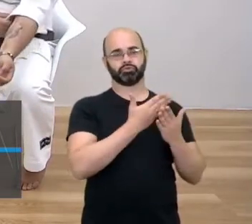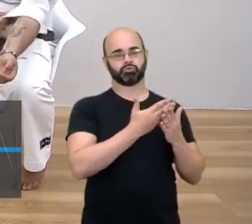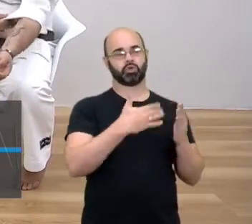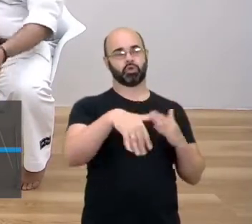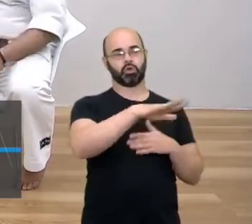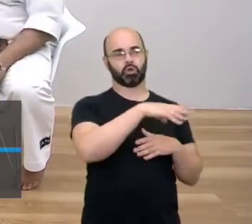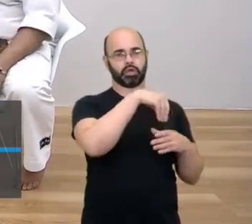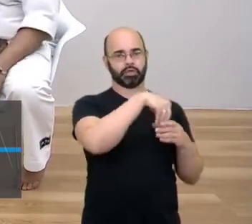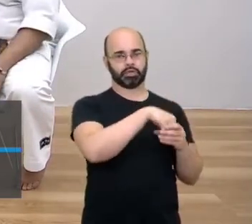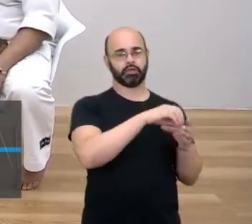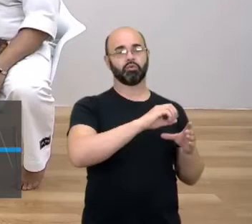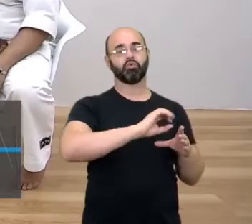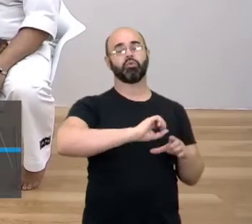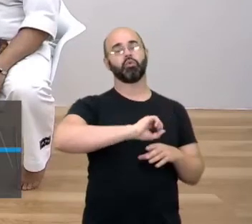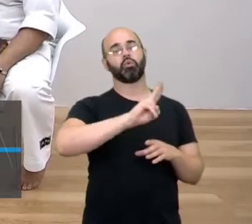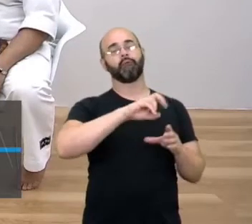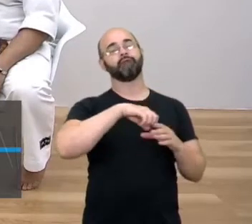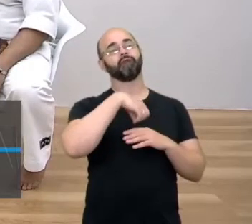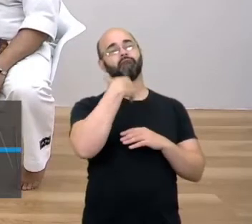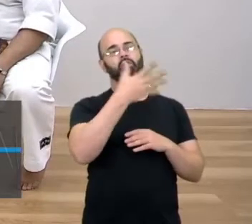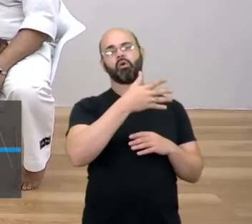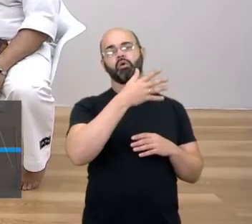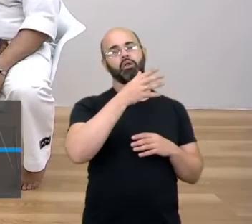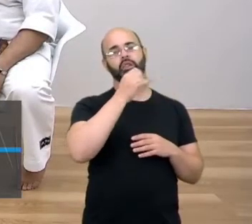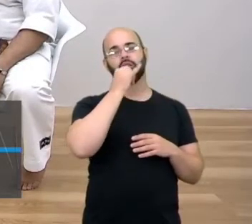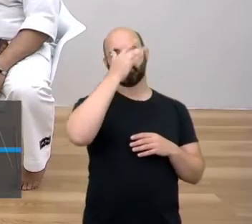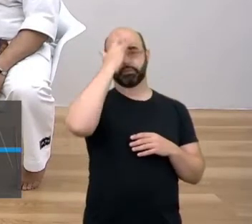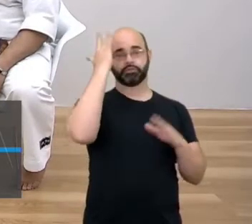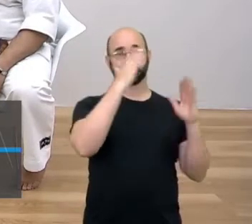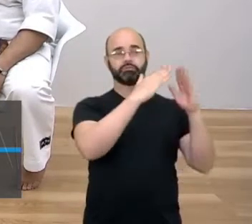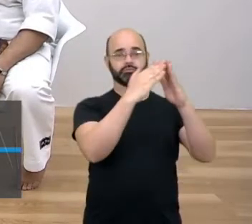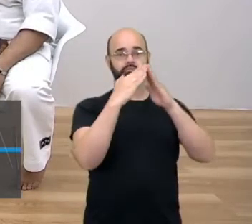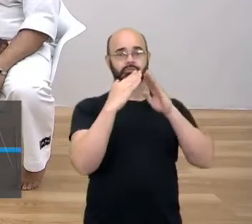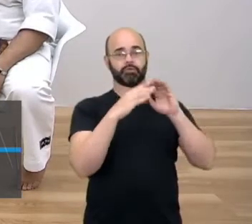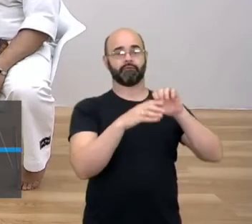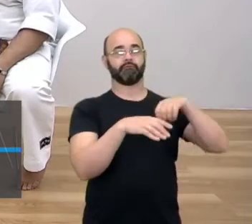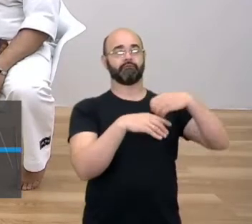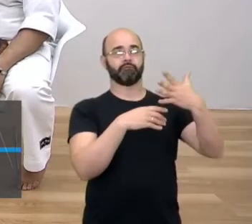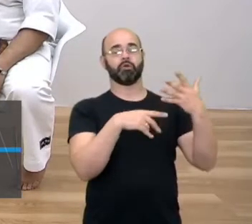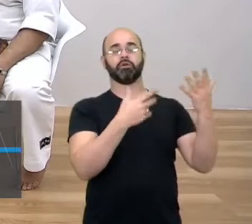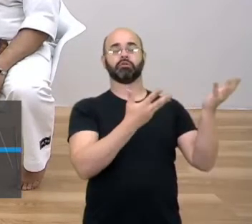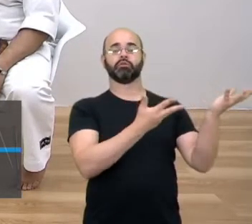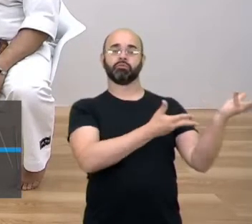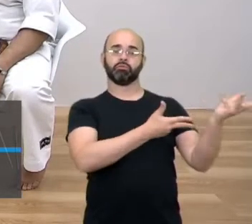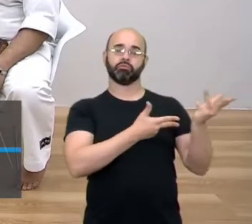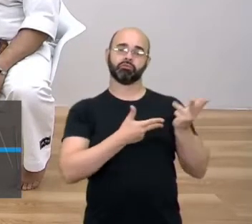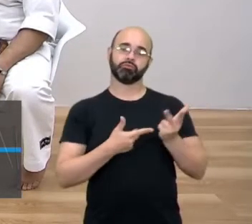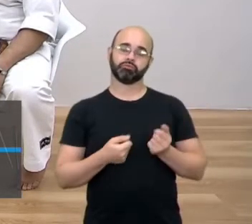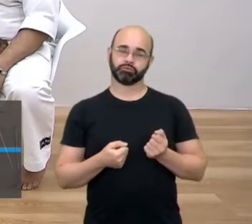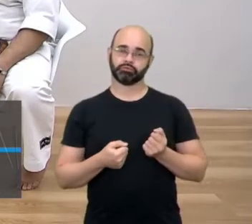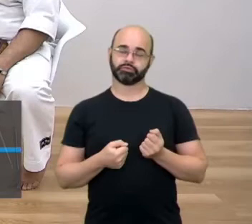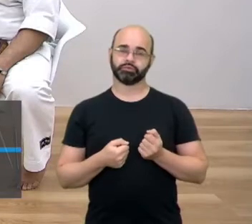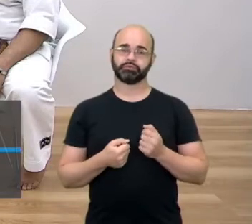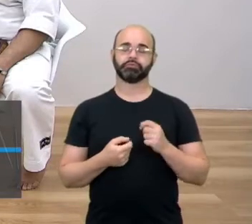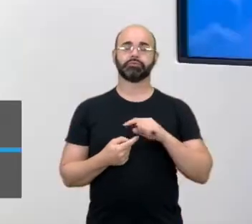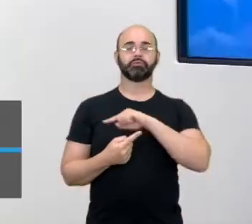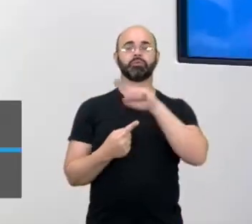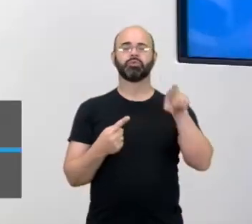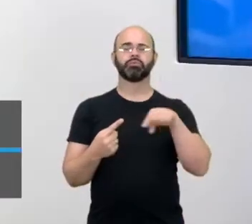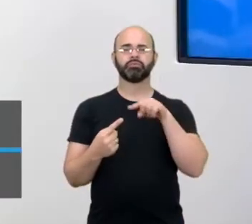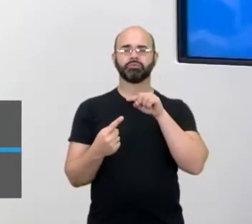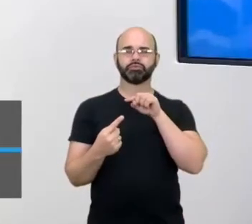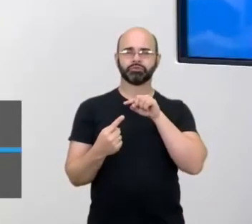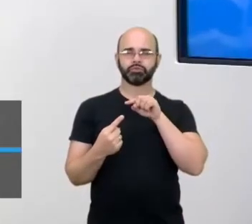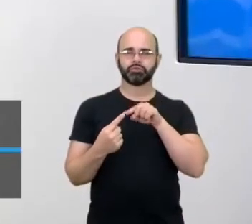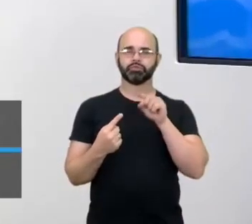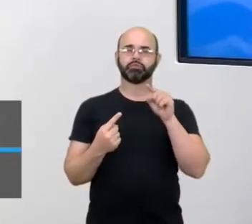ao redor, né? Trazer as pessoas, moradores ao redor, para dentro da escola, no intuito de mostrar um pouquinho dessas